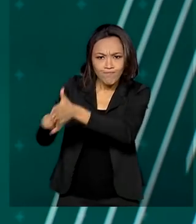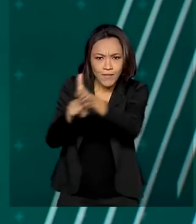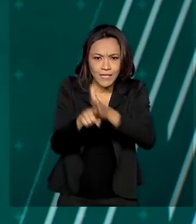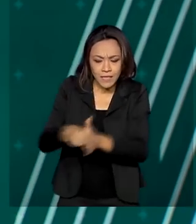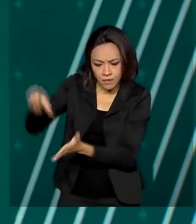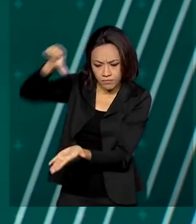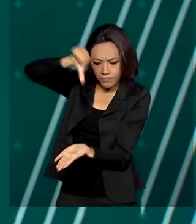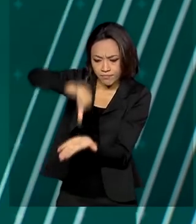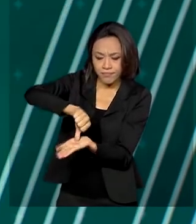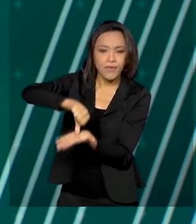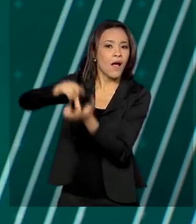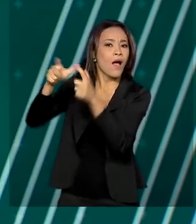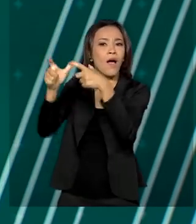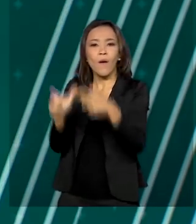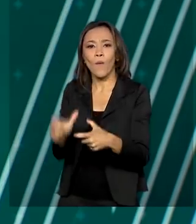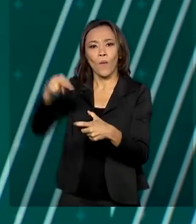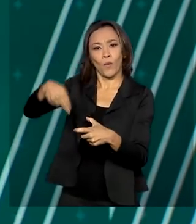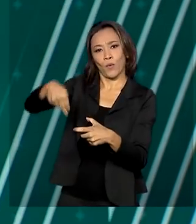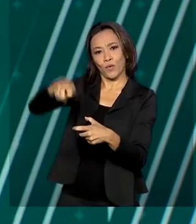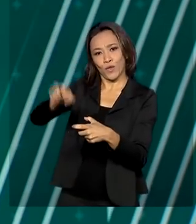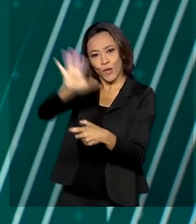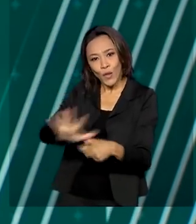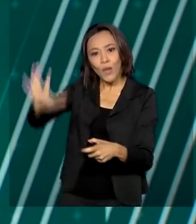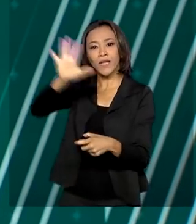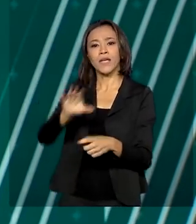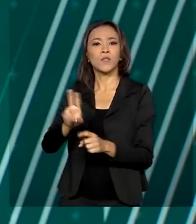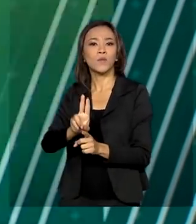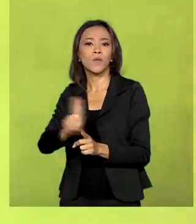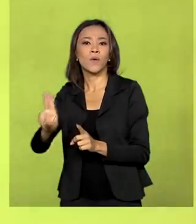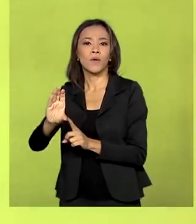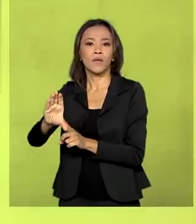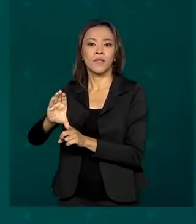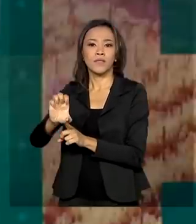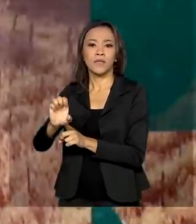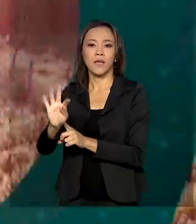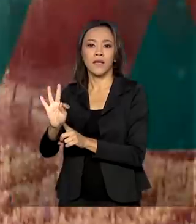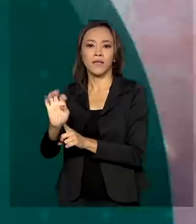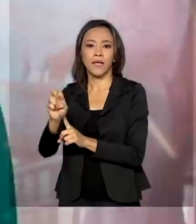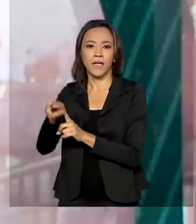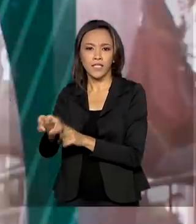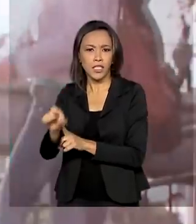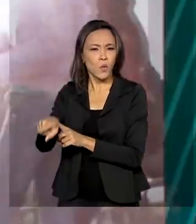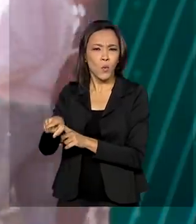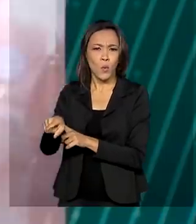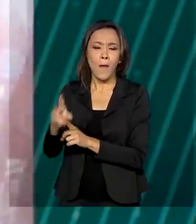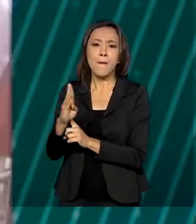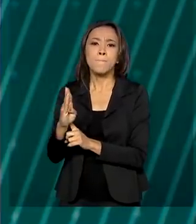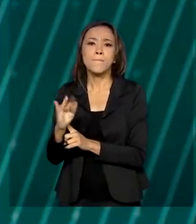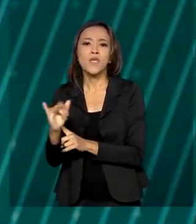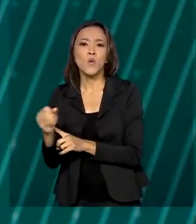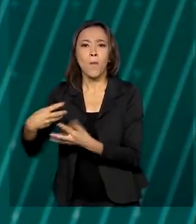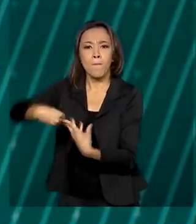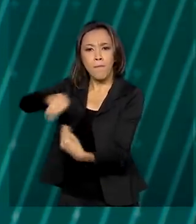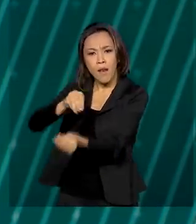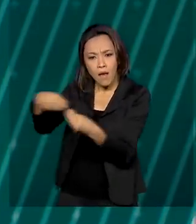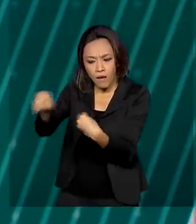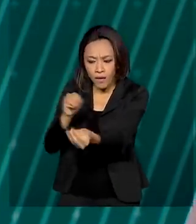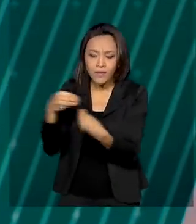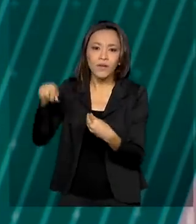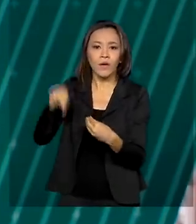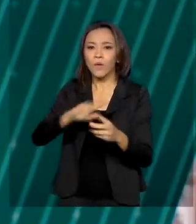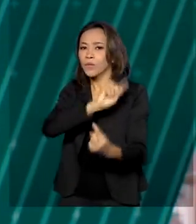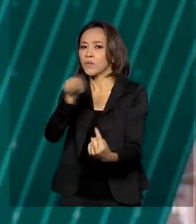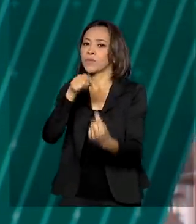Estratégicas do Nordeste, o CETENE, que trabalha na produção do bioplástico, uma saída sustentável para